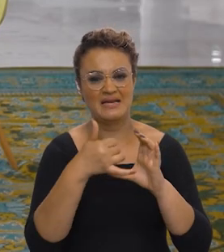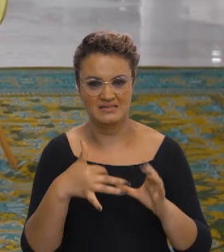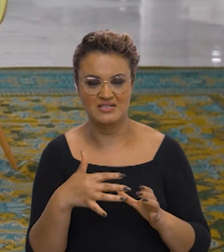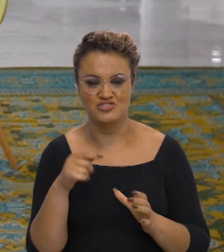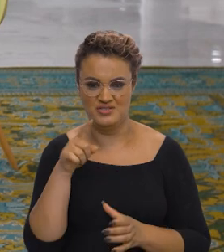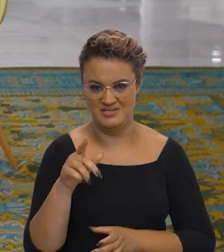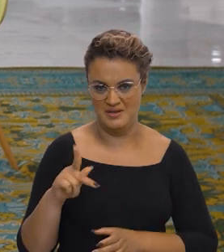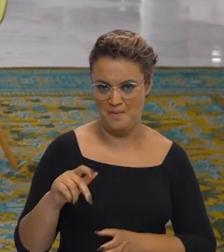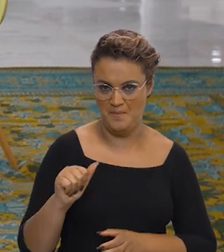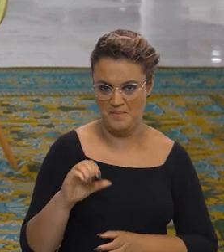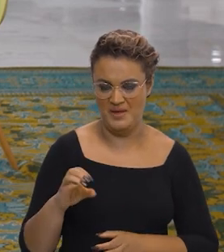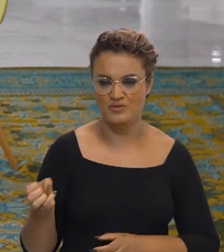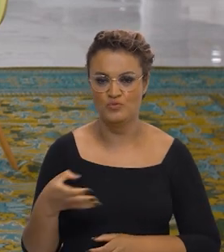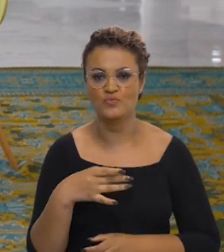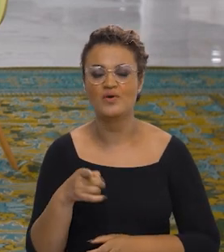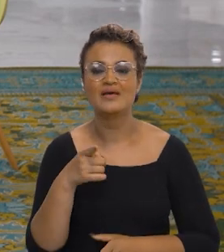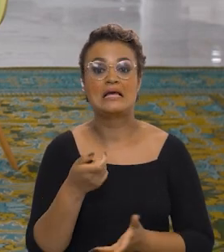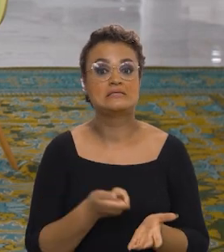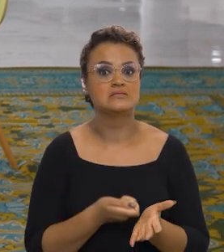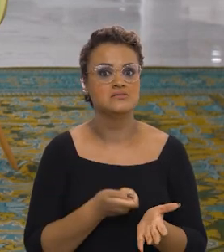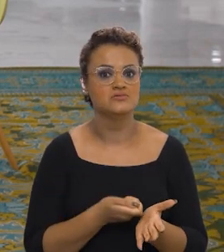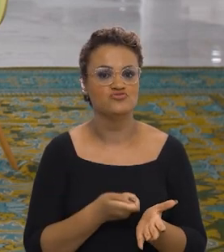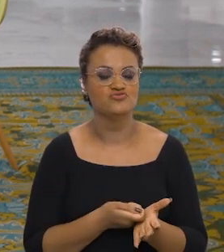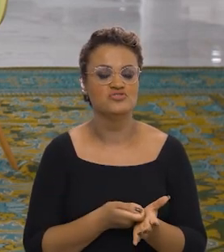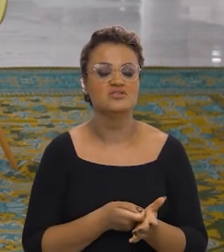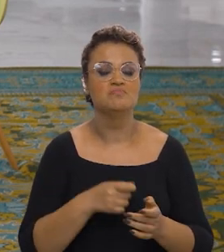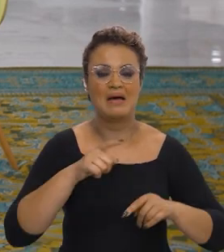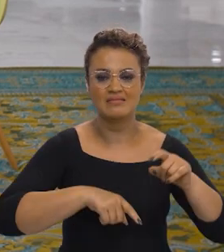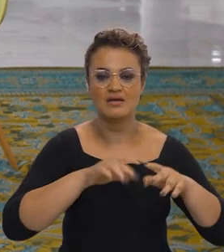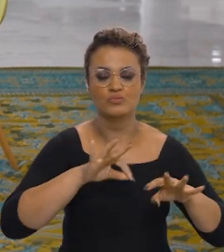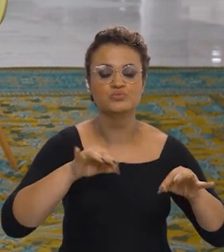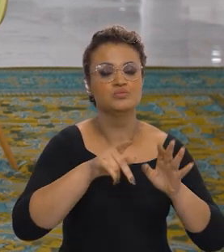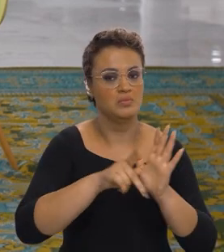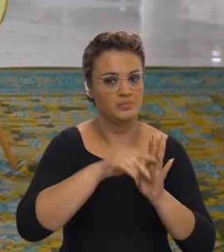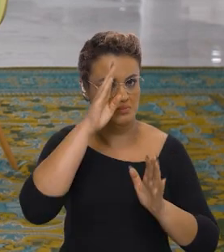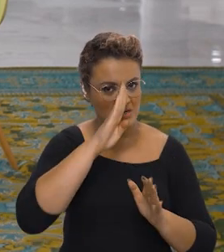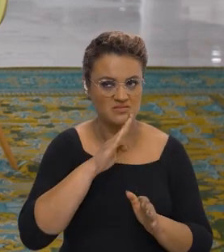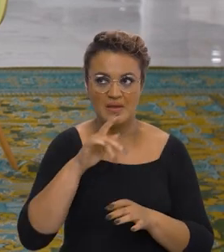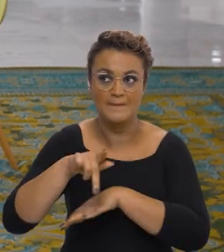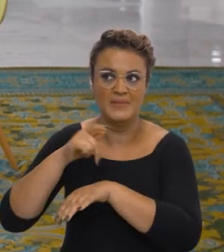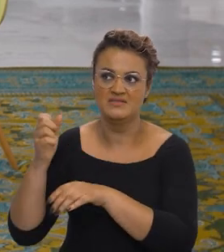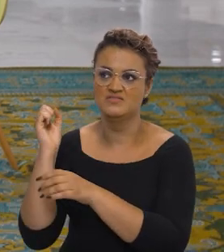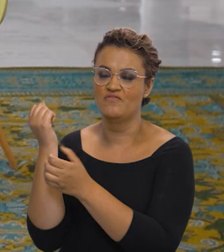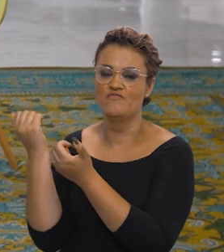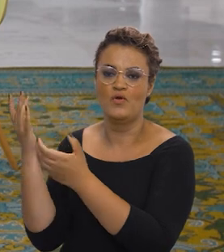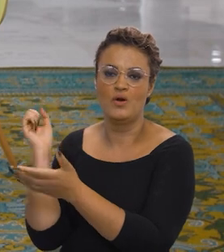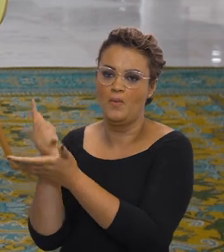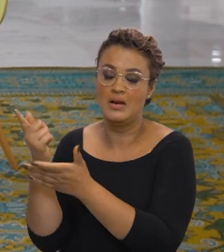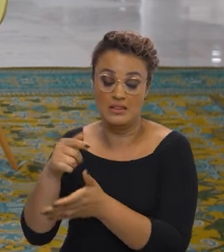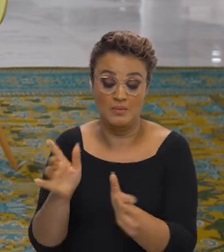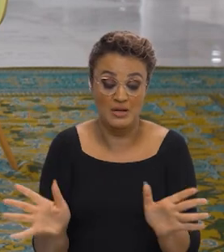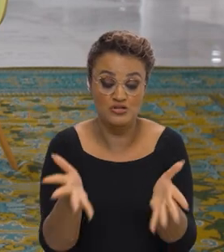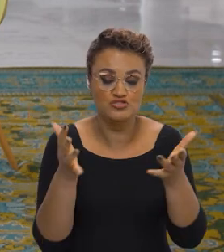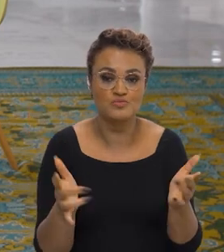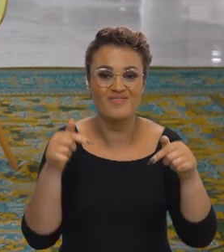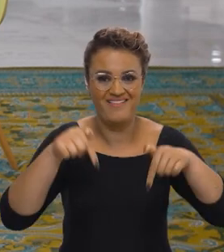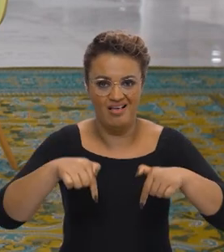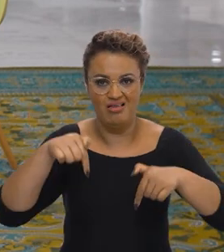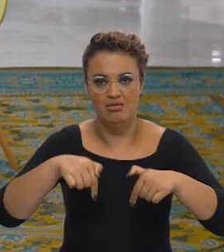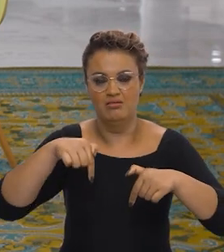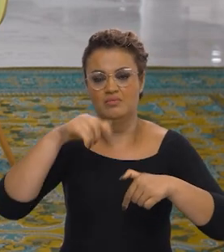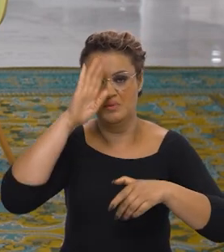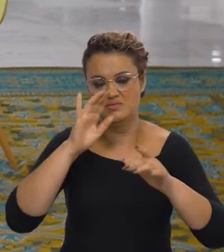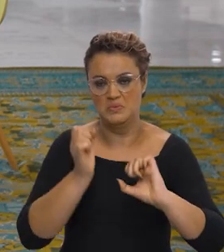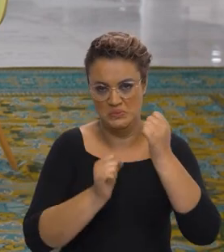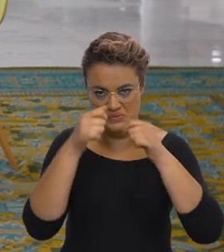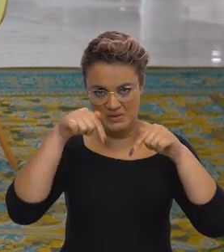características desse novo PAC é a exigência de conteúdo nacional também. Isso estimularia a indústria, estimula a indústria,